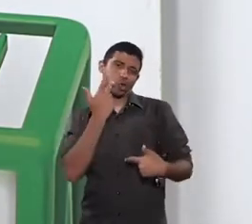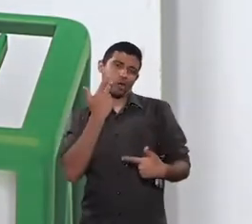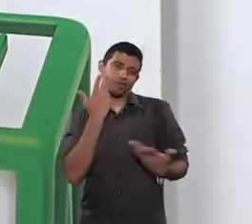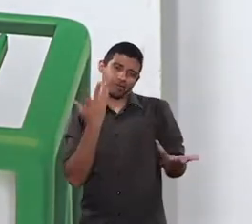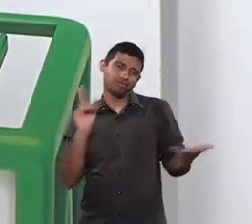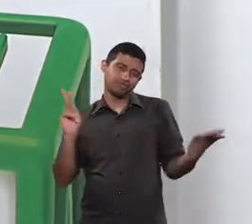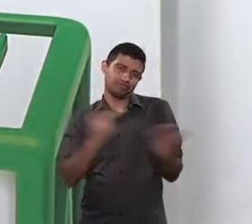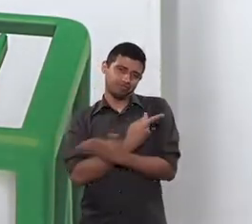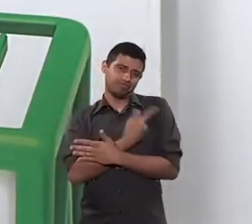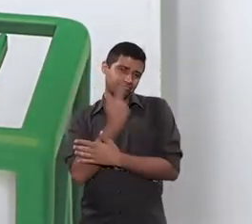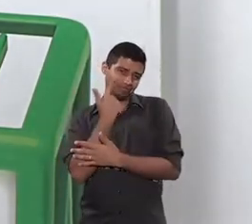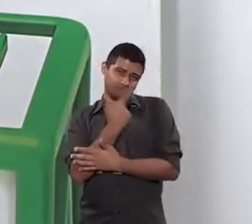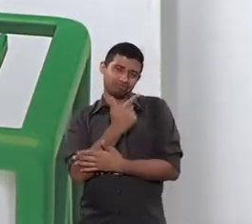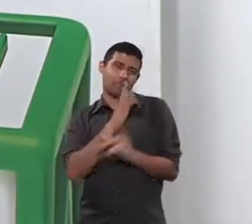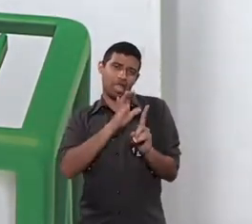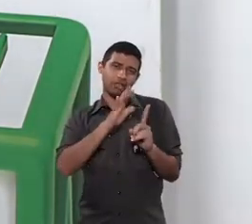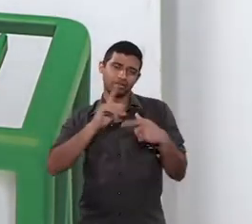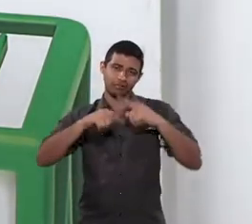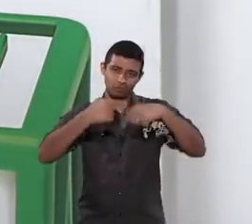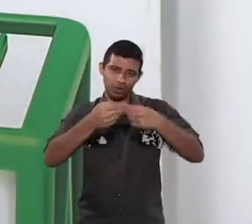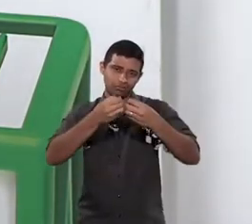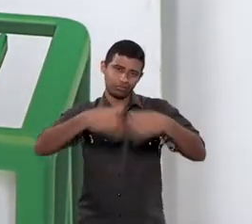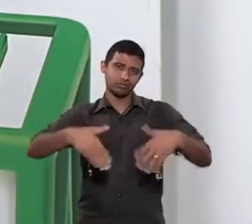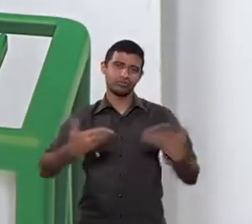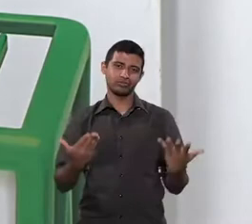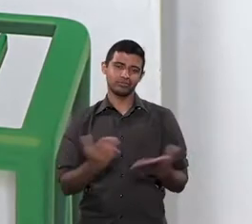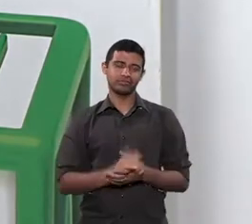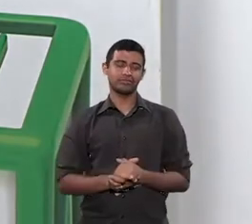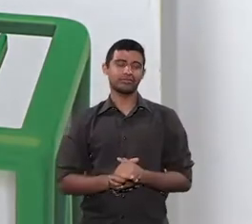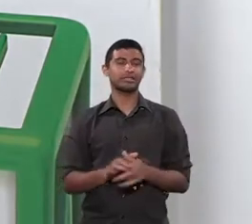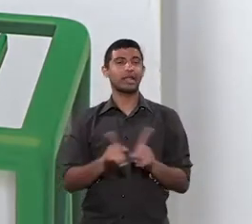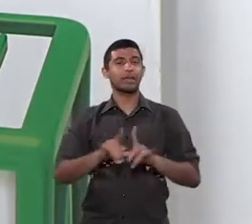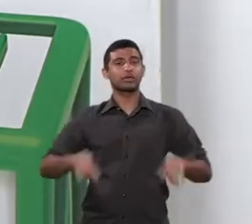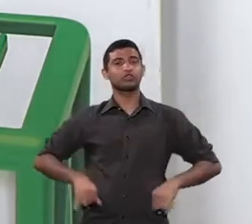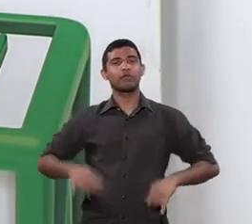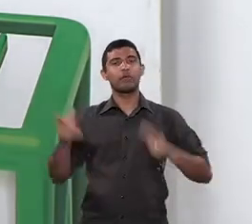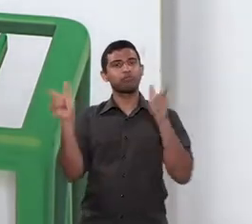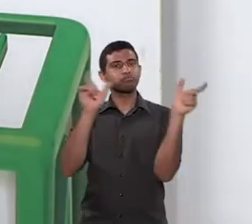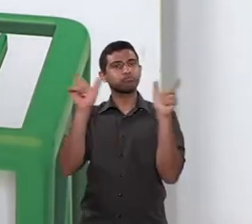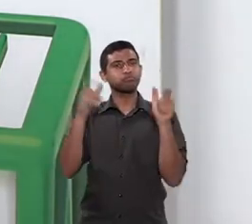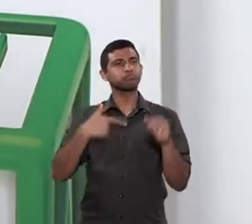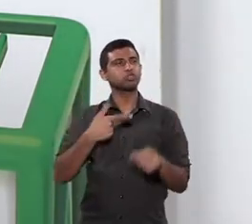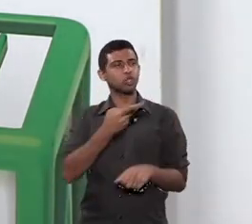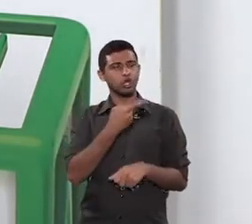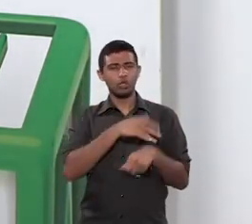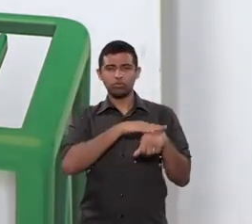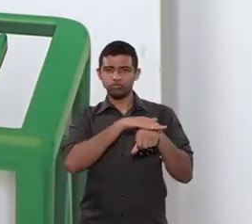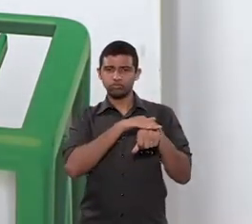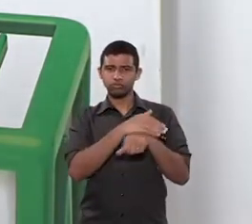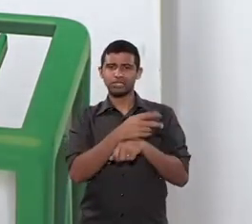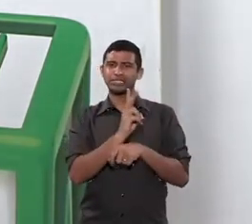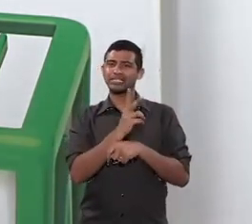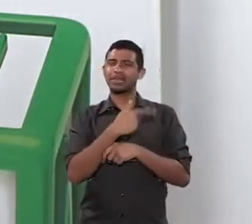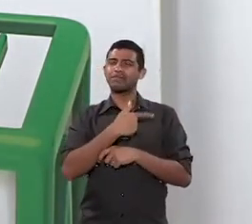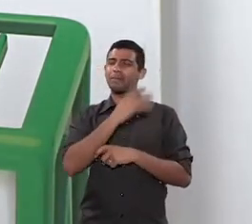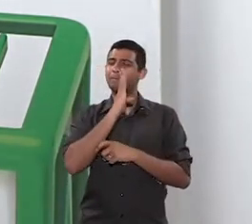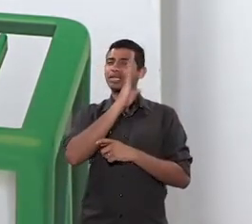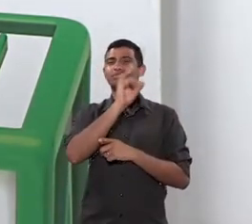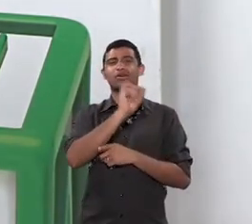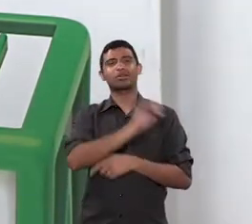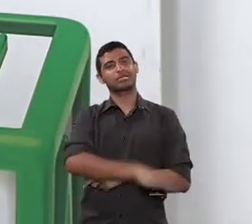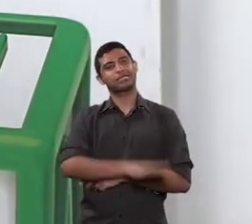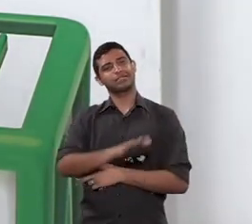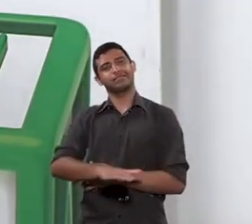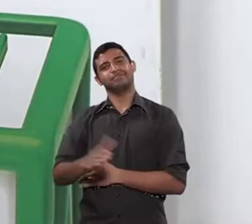disso é, sim, uma prática e vem as consequências. E o sofrimento psíquico, a gente estava versando aqui, é sempre maior da criança.